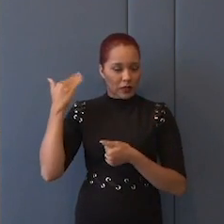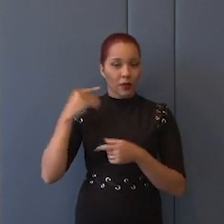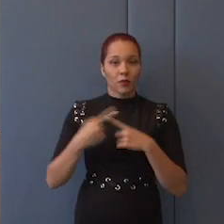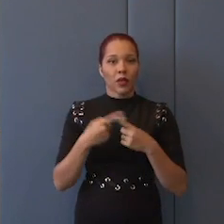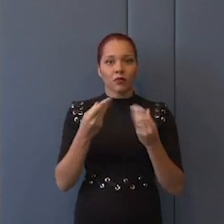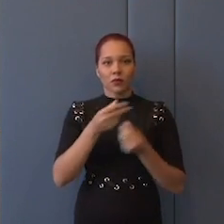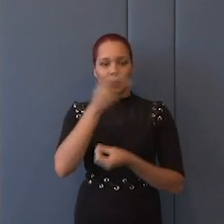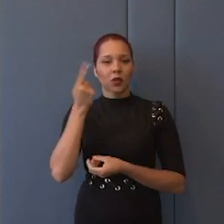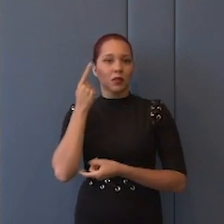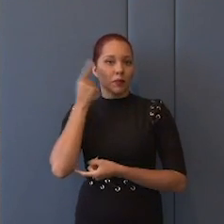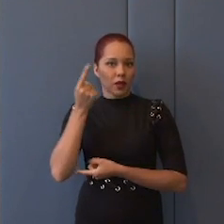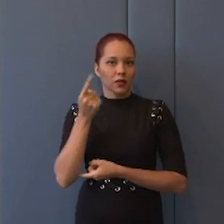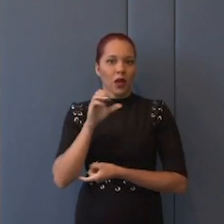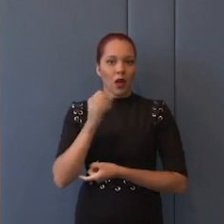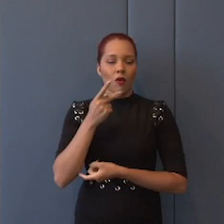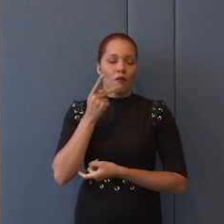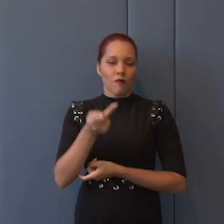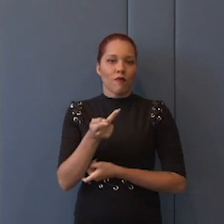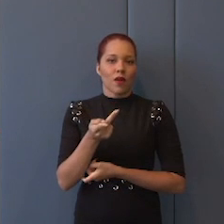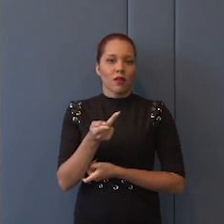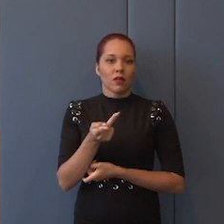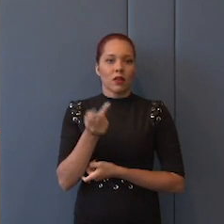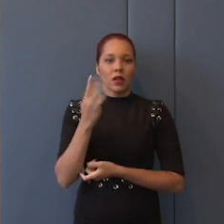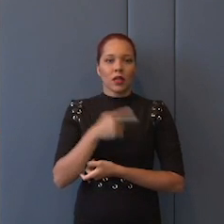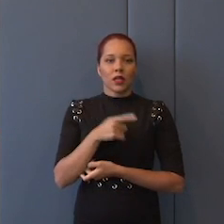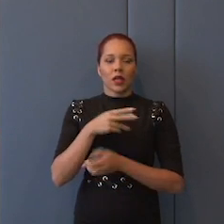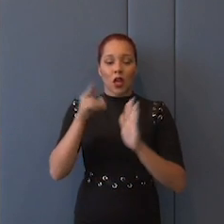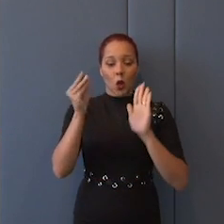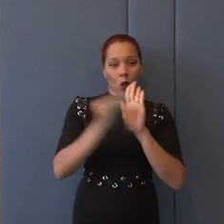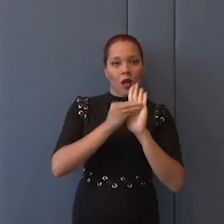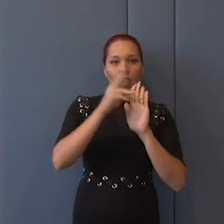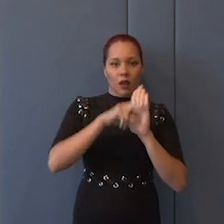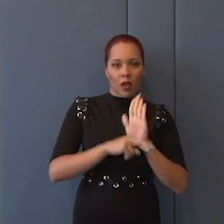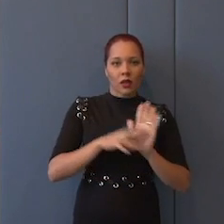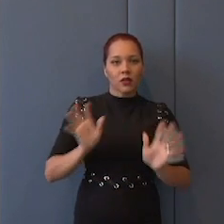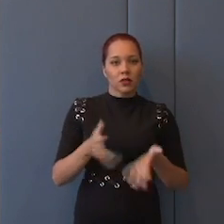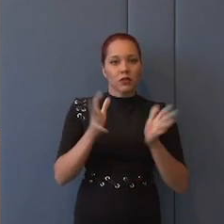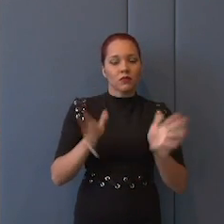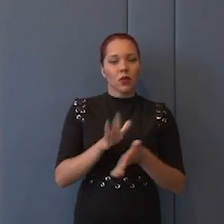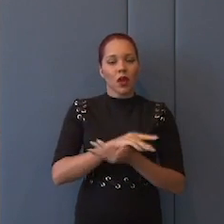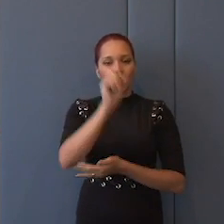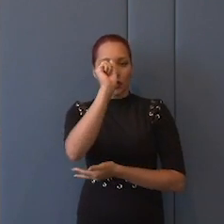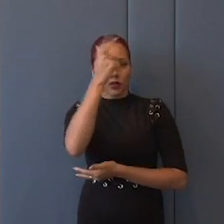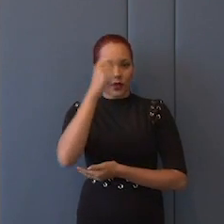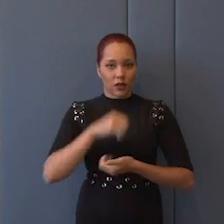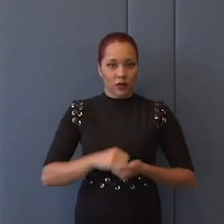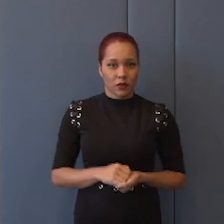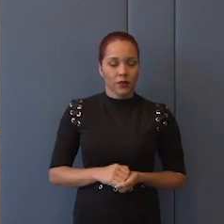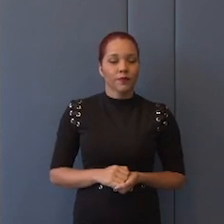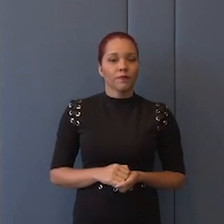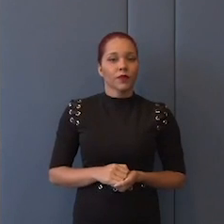gente sustenta que a imposição de regras, ela estimula a criatividade. Então,